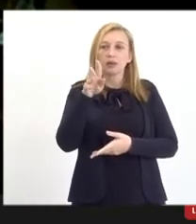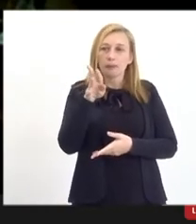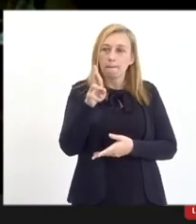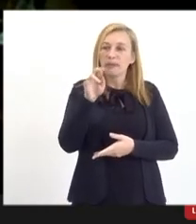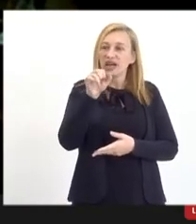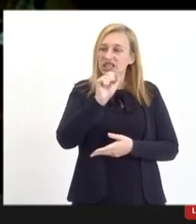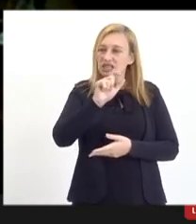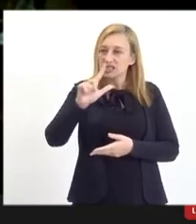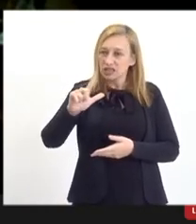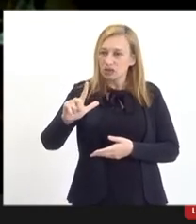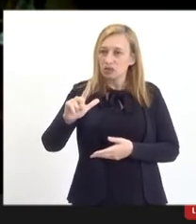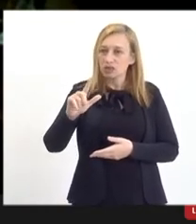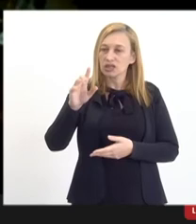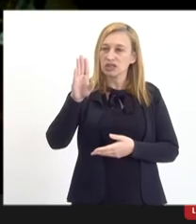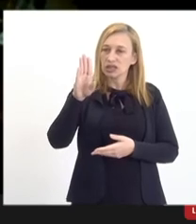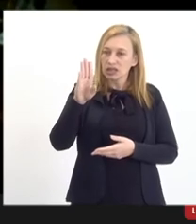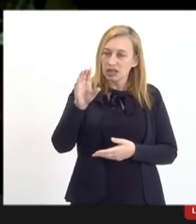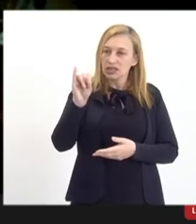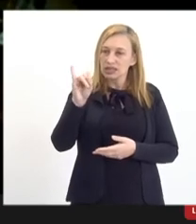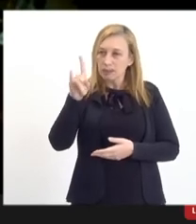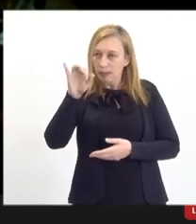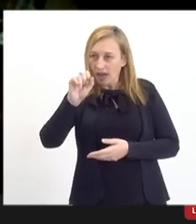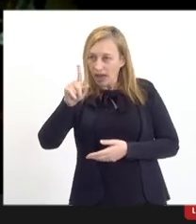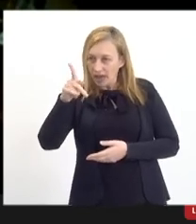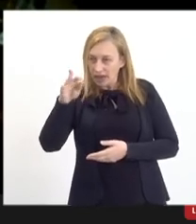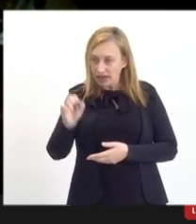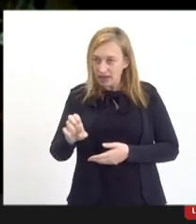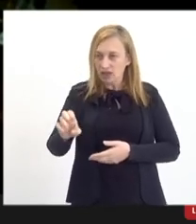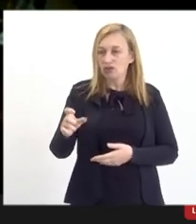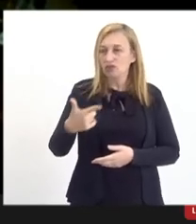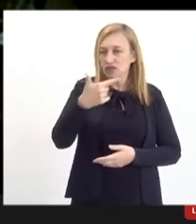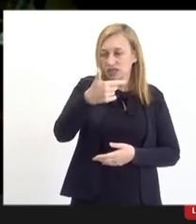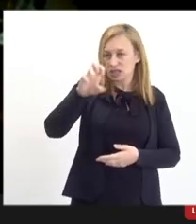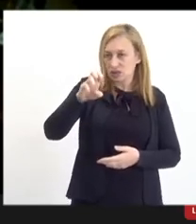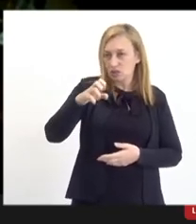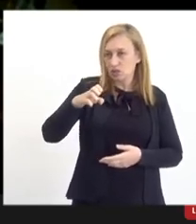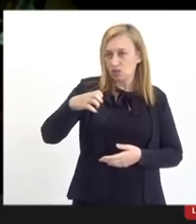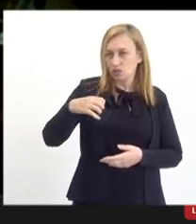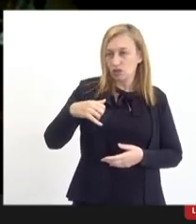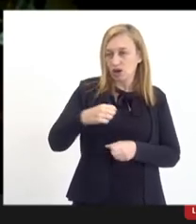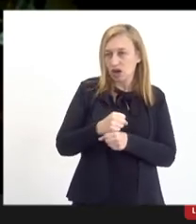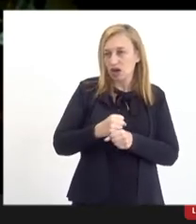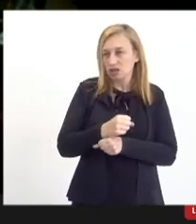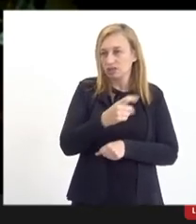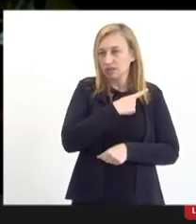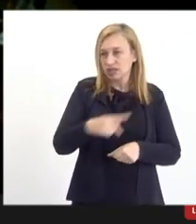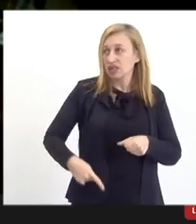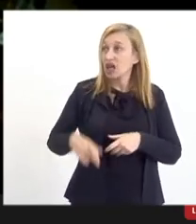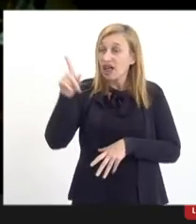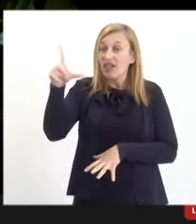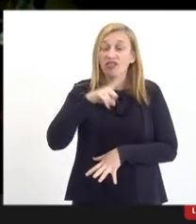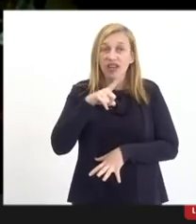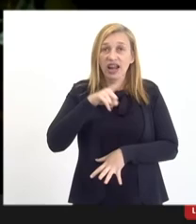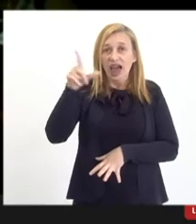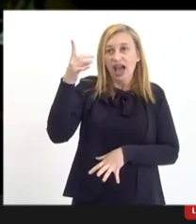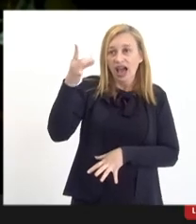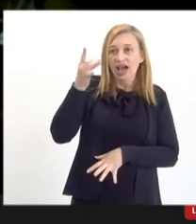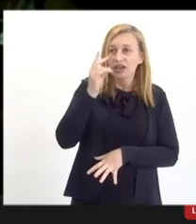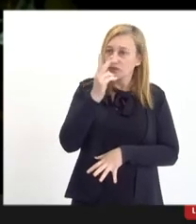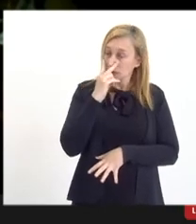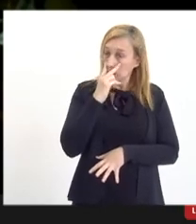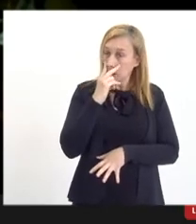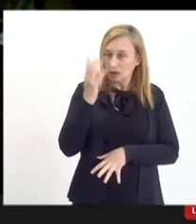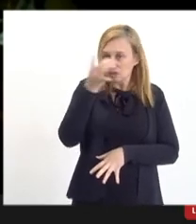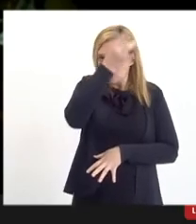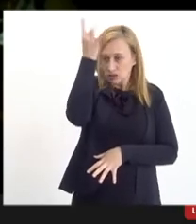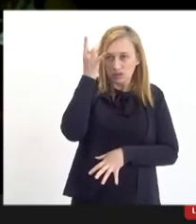eu fui cinco anos presidente dessa empresa, o nosso problema maior, por exemplo, tem um cais, tem um porto lá em Vitória, na verdade,